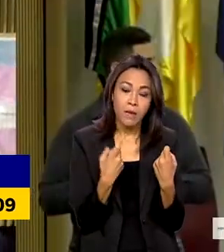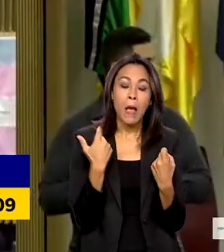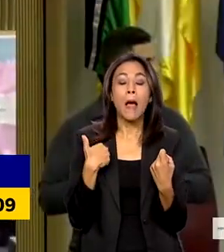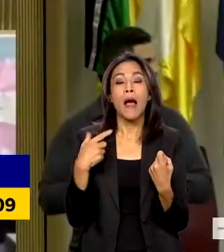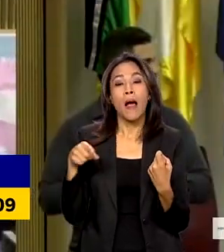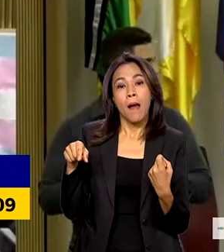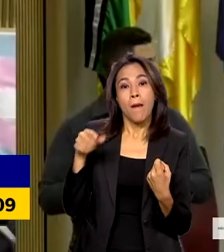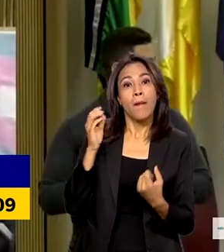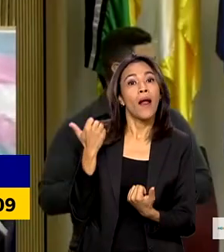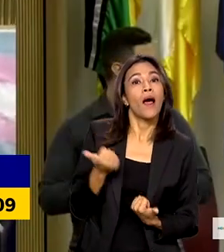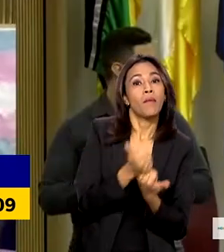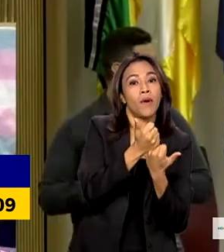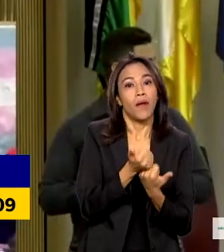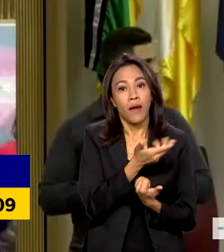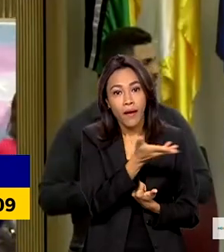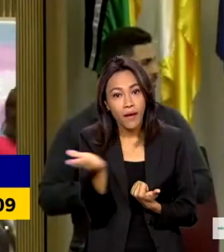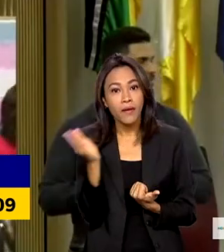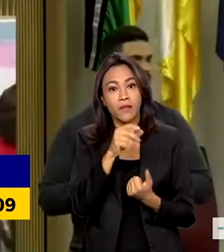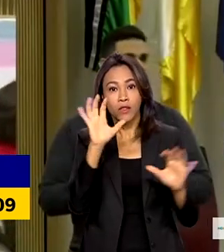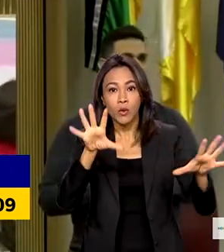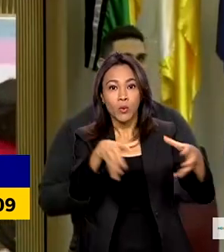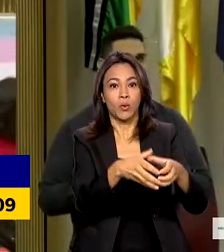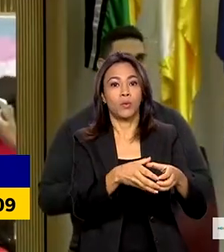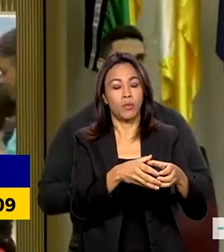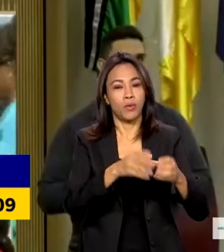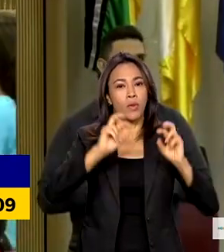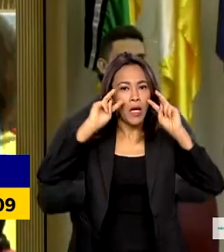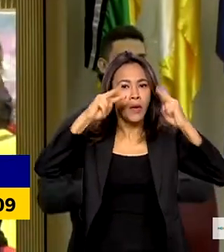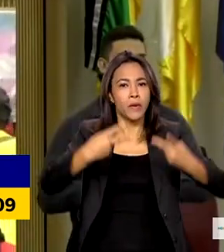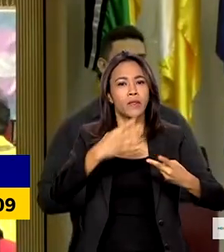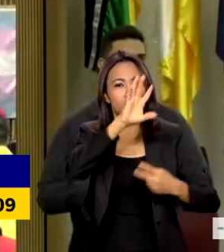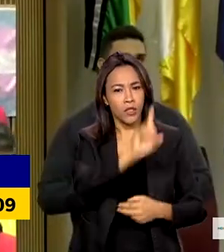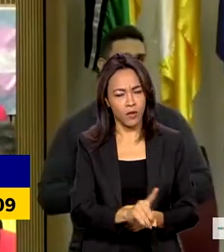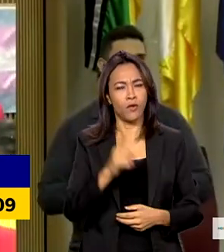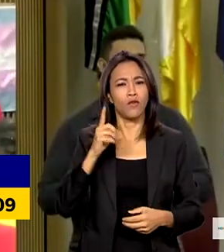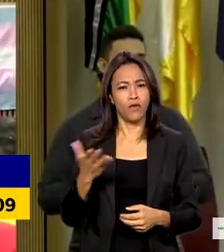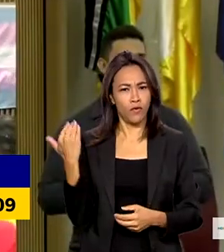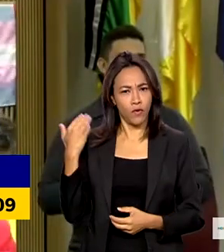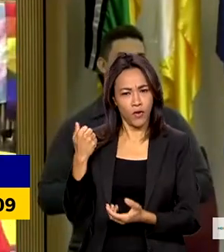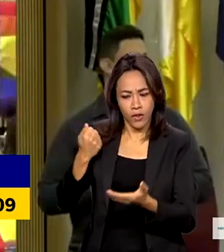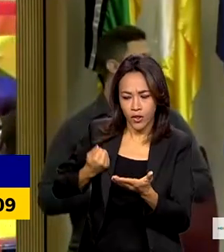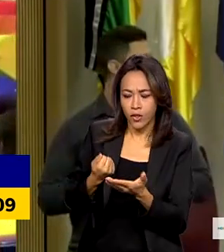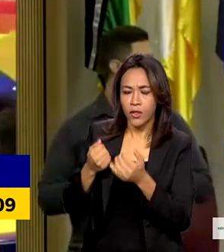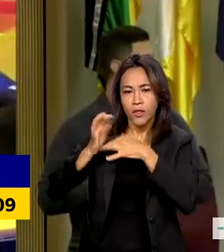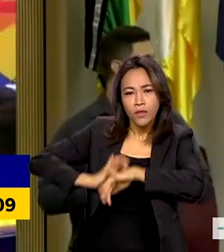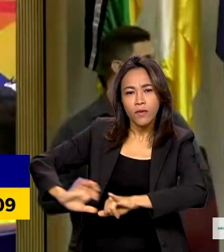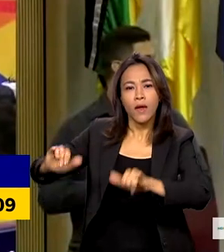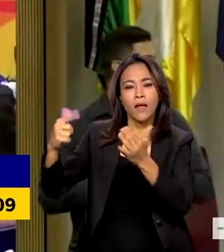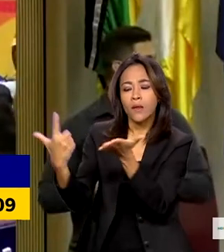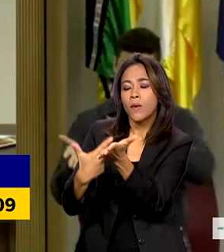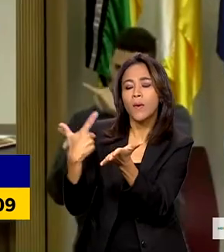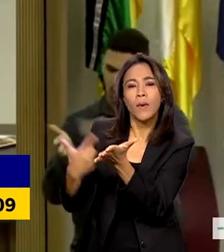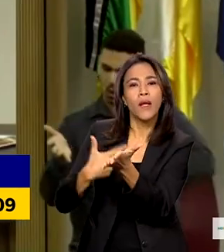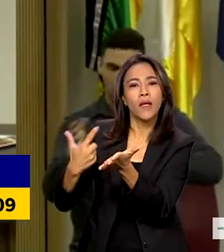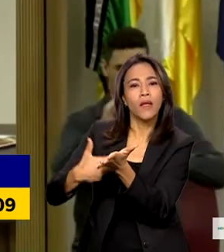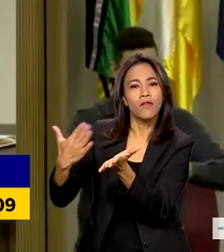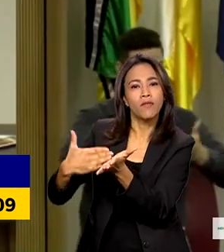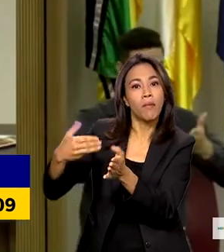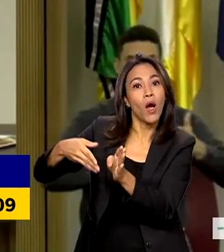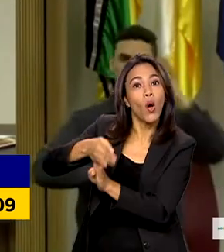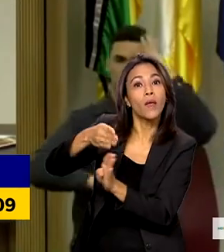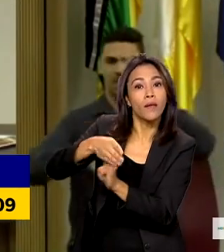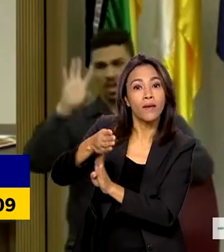grupo a conhecer seus direitos, foi lançada uma cartilha de orientações jurídicas dessa população. O que a gente